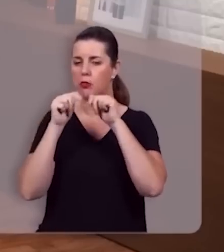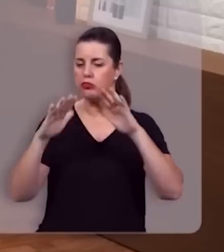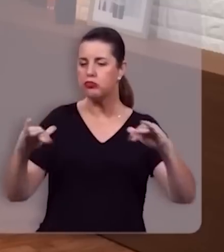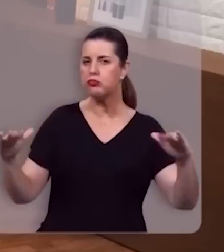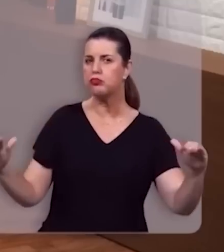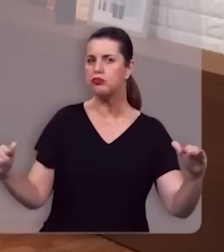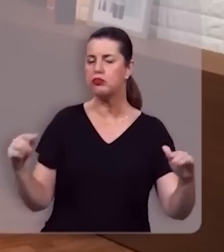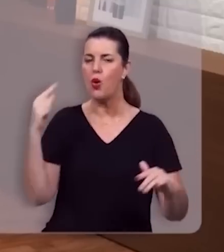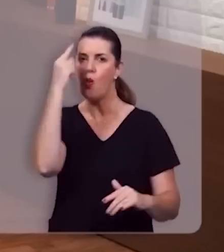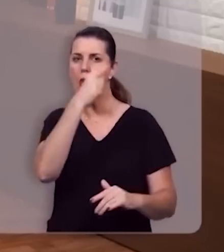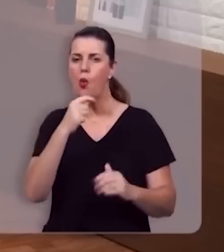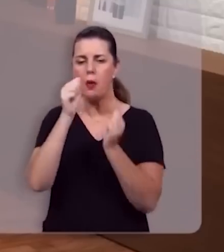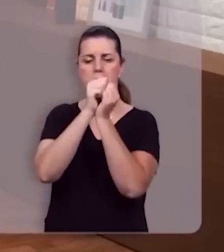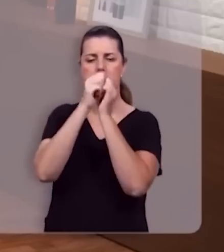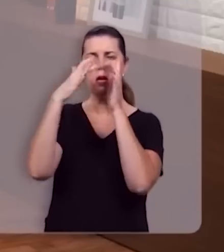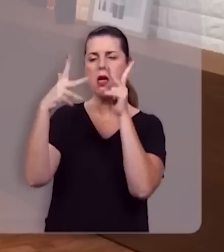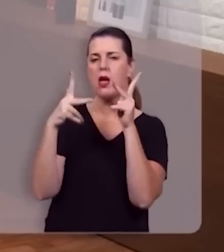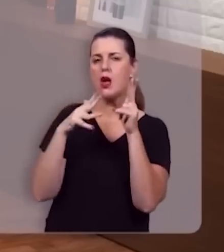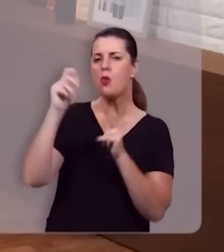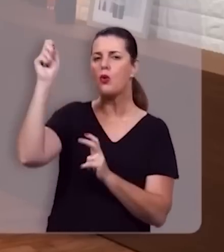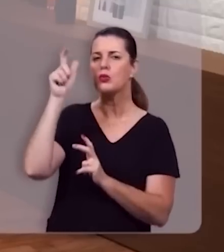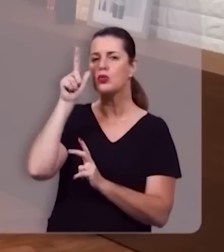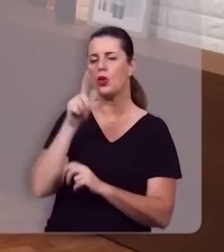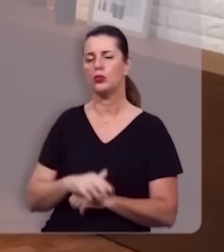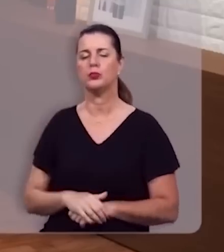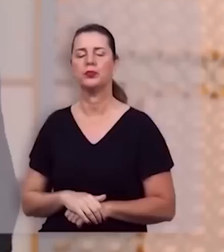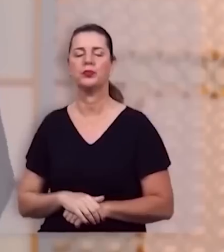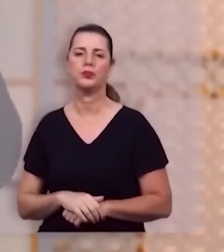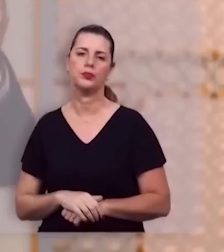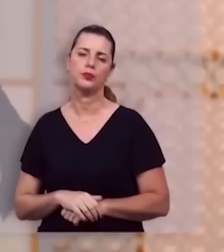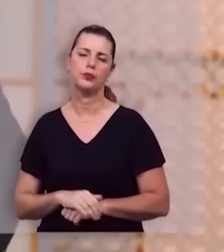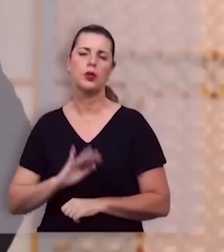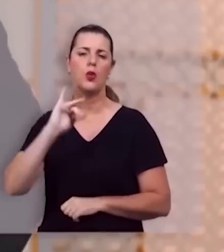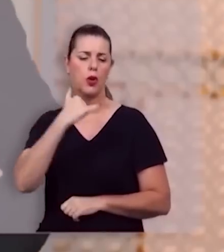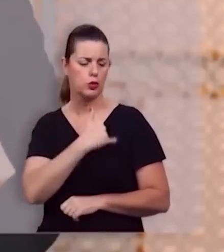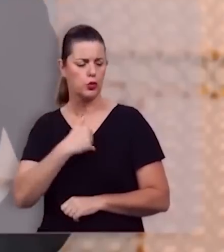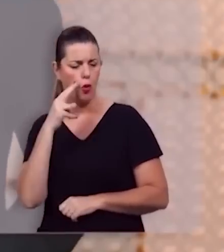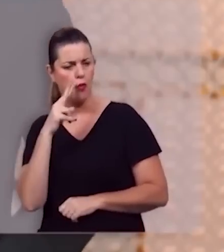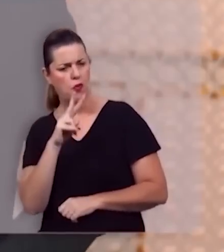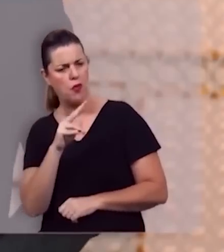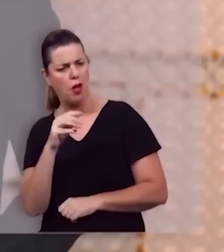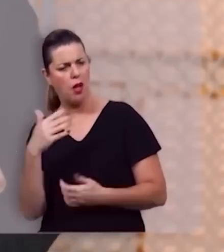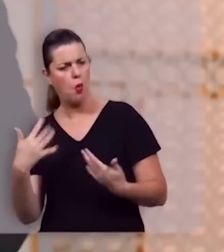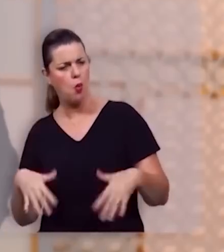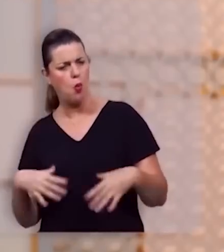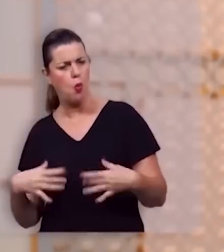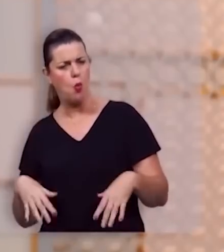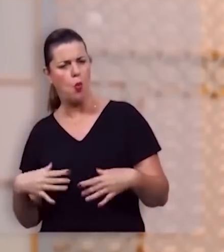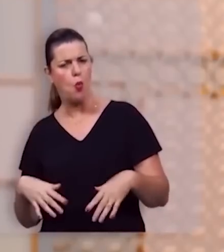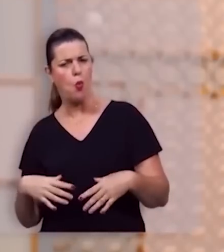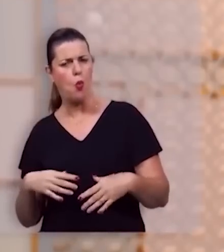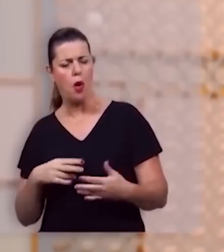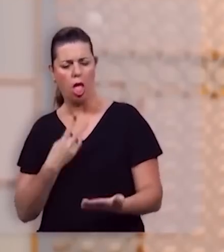seu rosto brilhando como o sol no seu fulgor. Quando João vê essa cena, ele